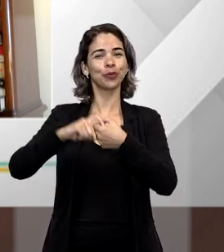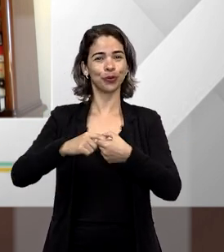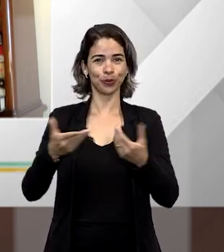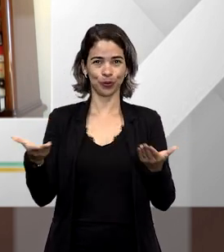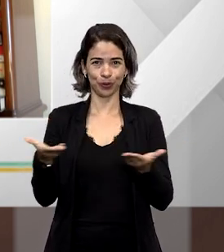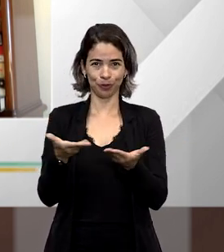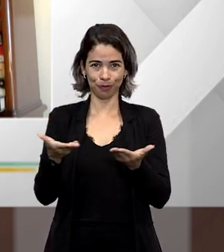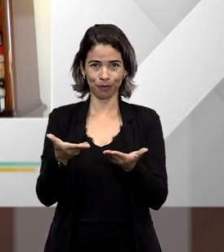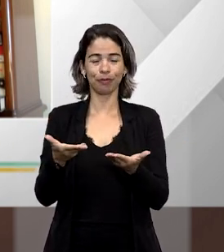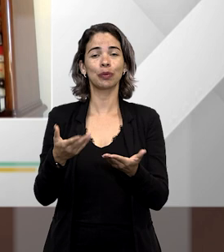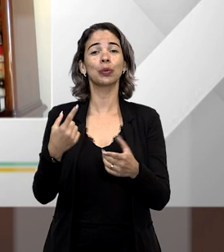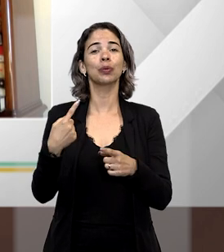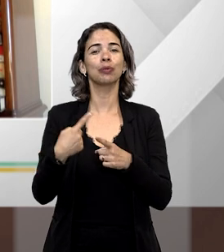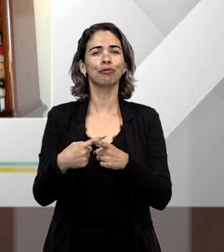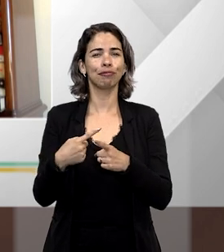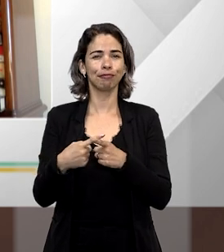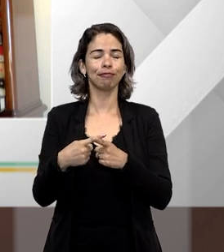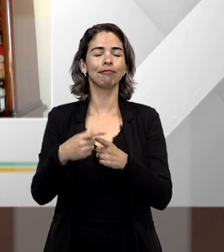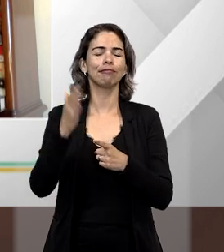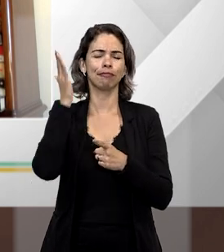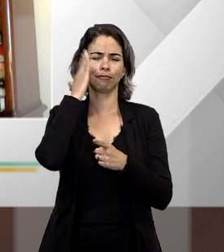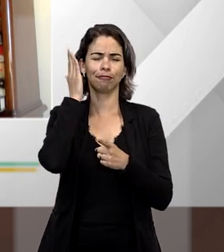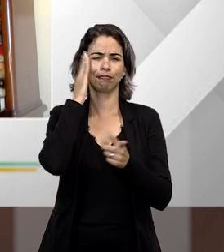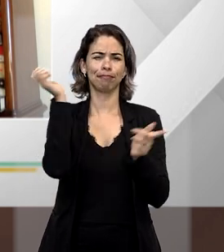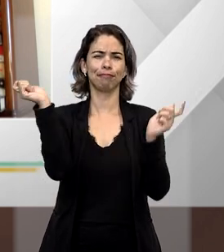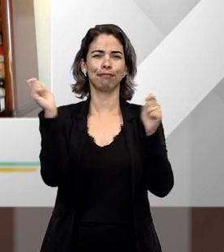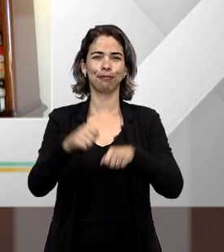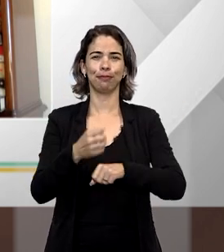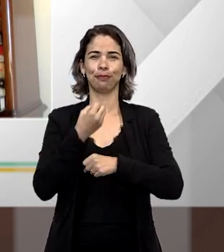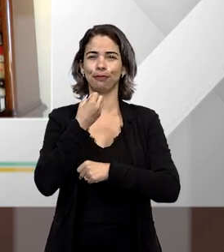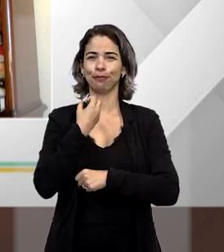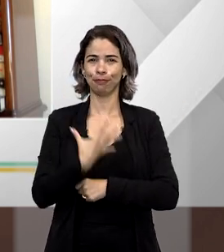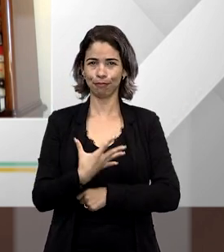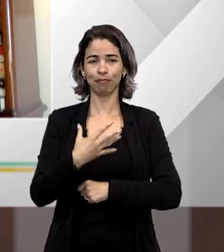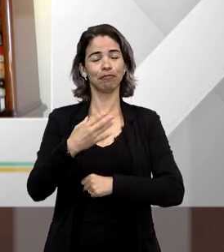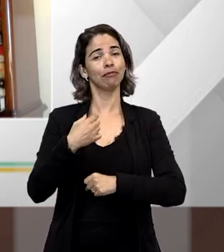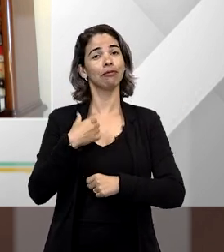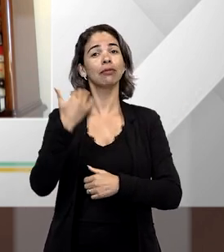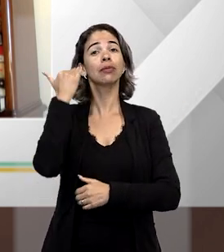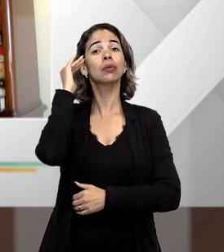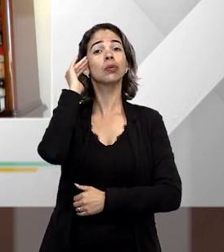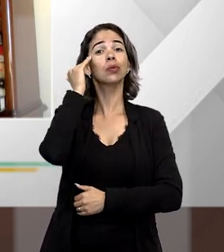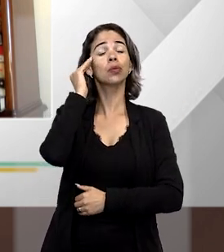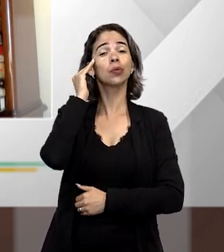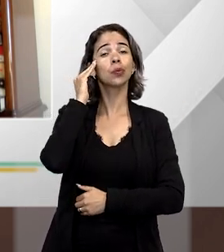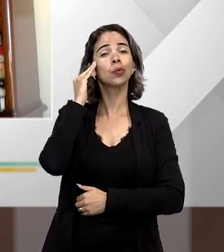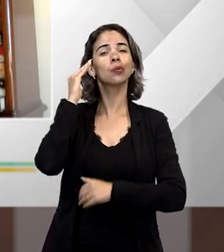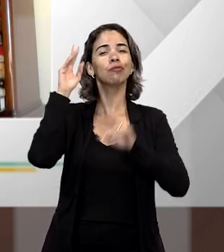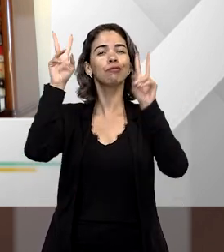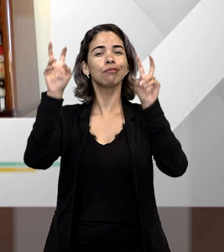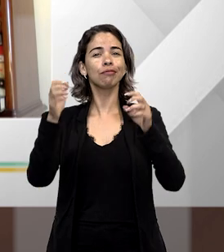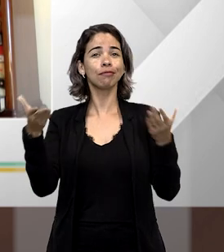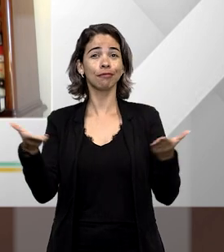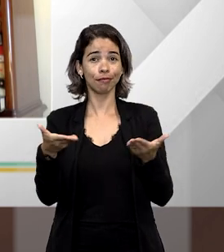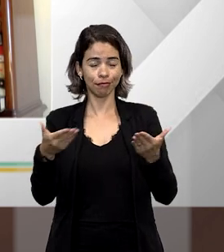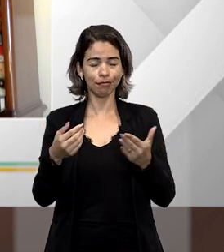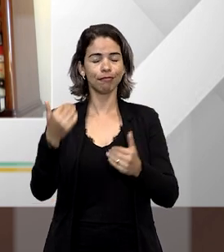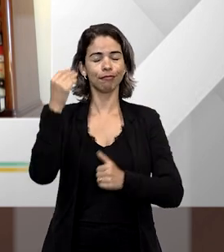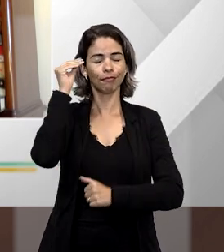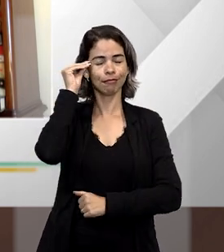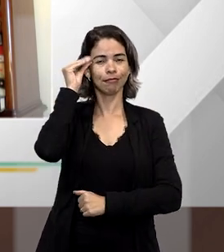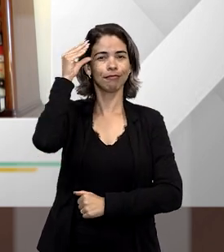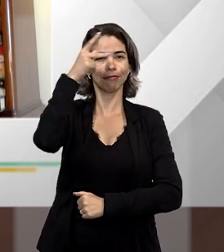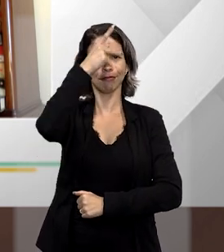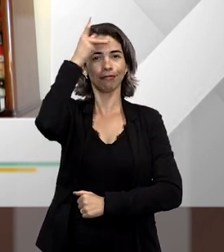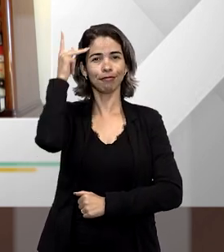de volta, porque sei da extrema competência e capacidade do programa Entender Direito, de levar ao conhecimento